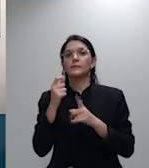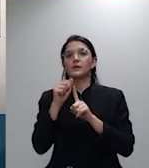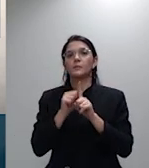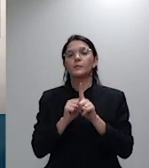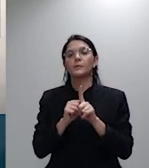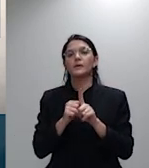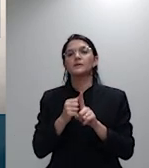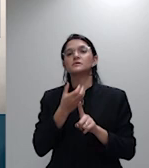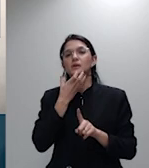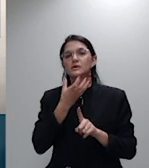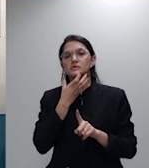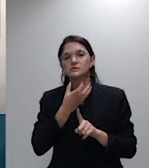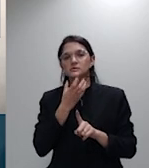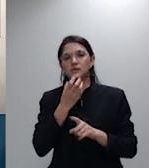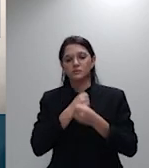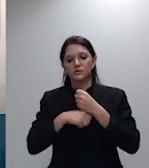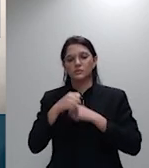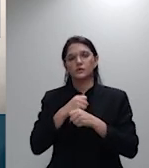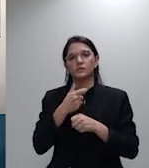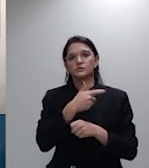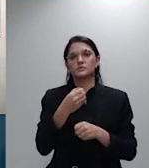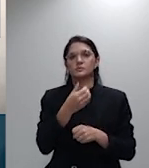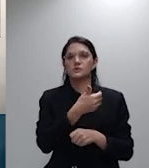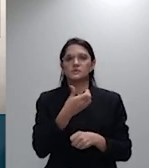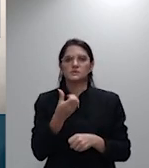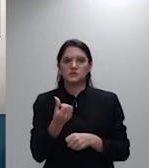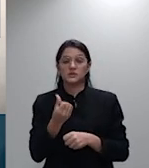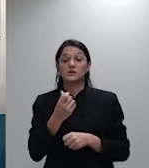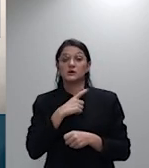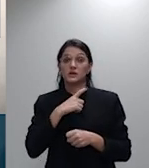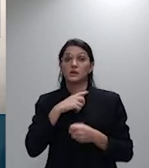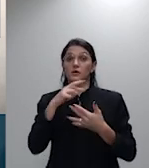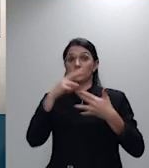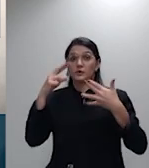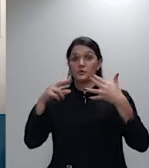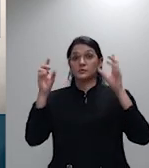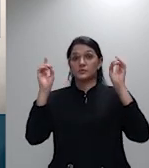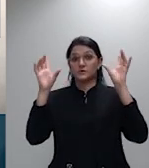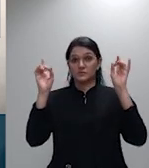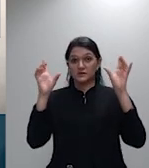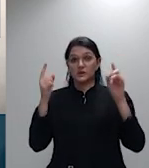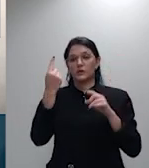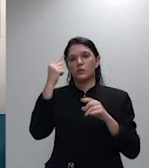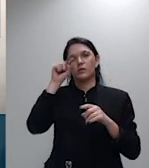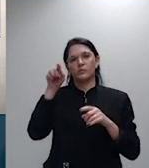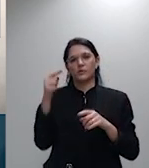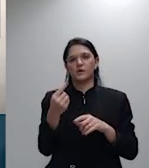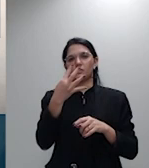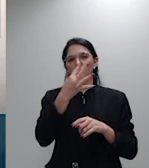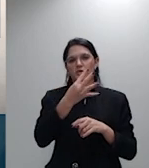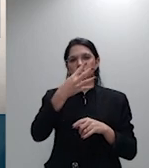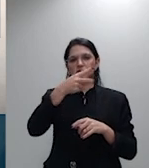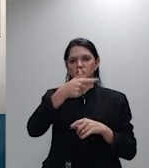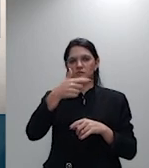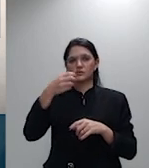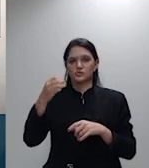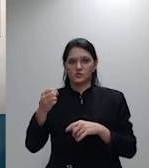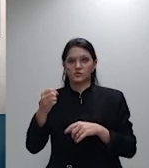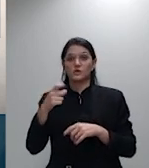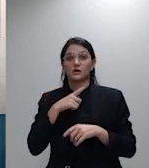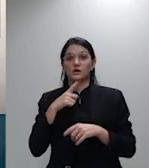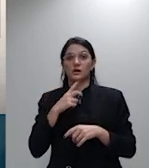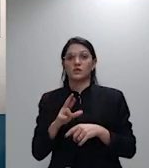no julgamento do recurso especial nº 1.409.028, da relatoria do eminente ministro Luiz Felipe Salomão.